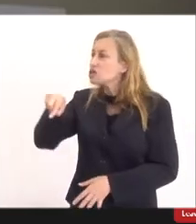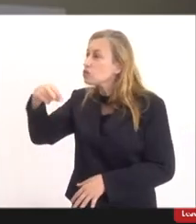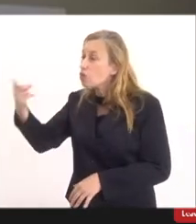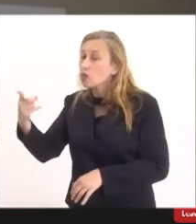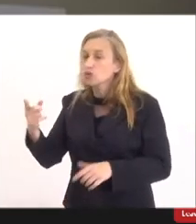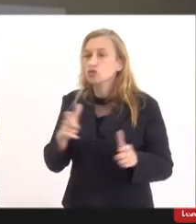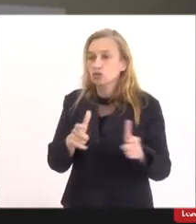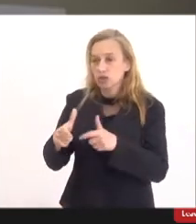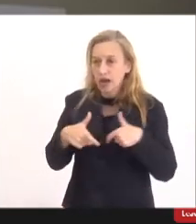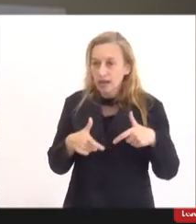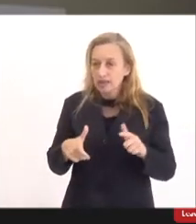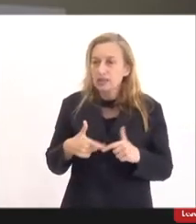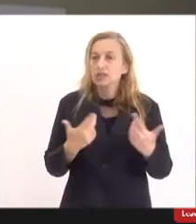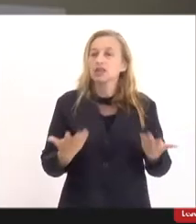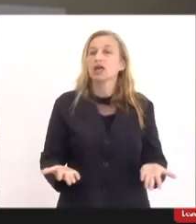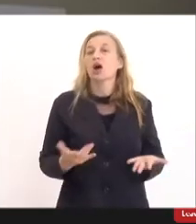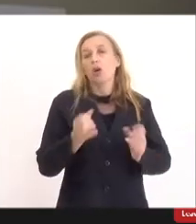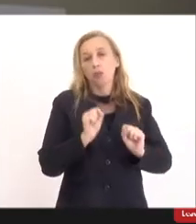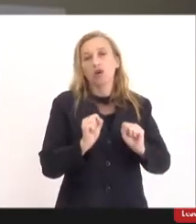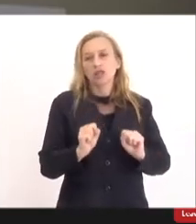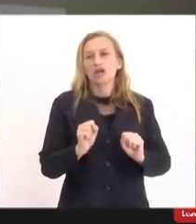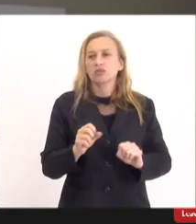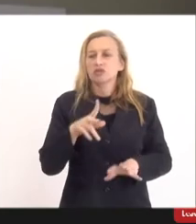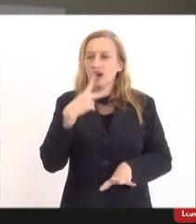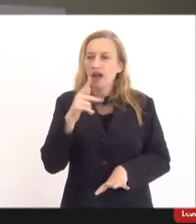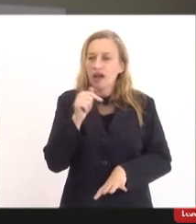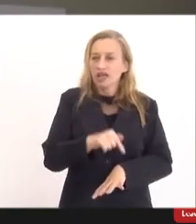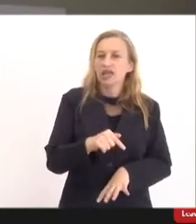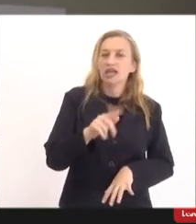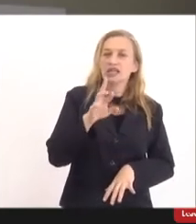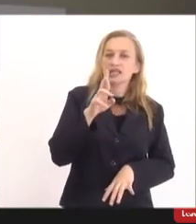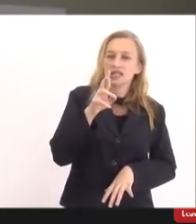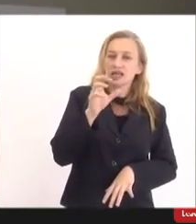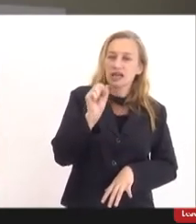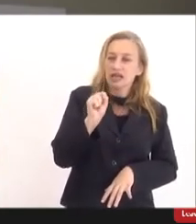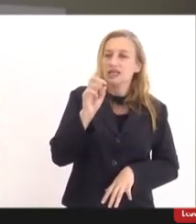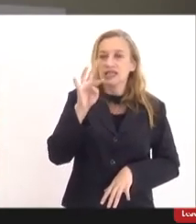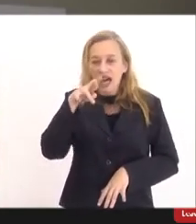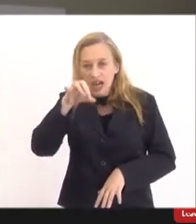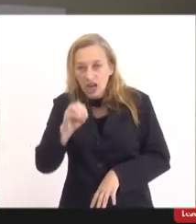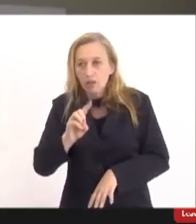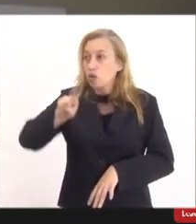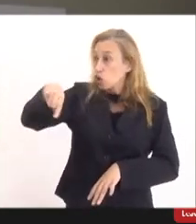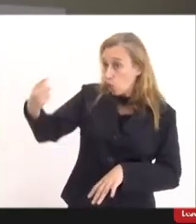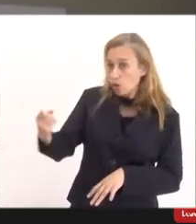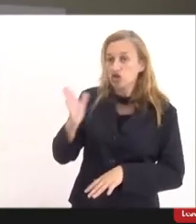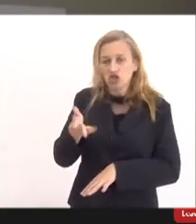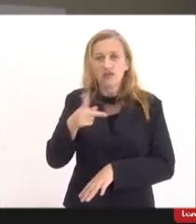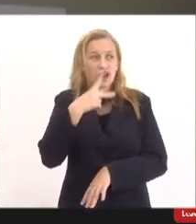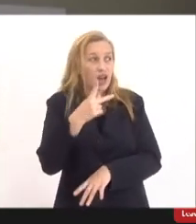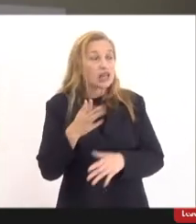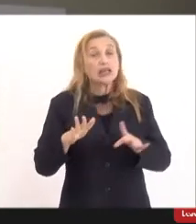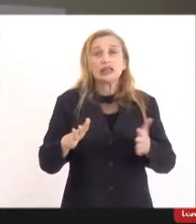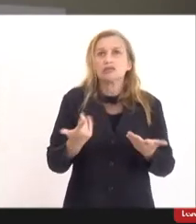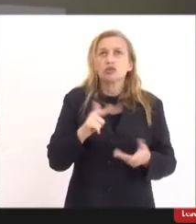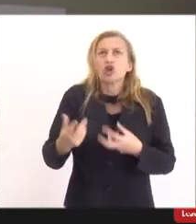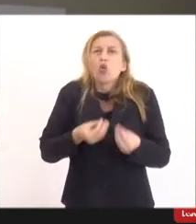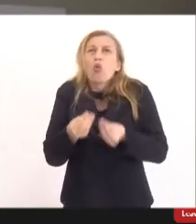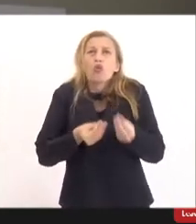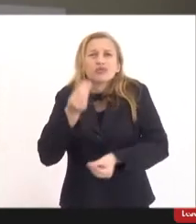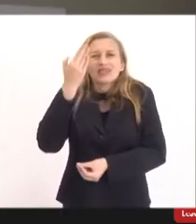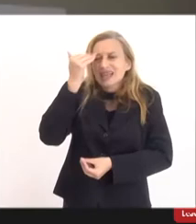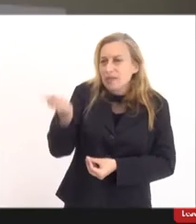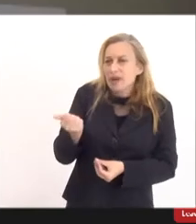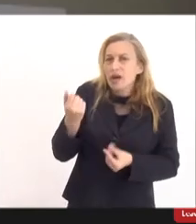agravos, como a gente pode exemplificar aqui, o sarampo, entre outros que já foram mencionados. Portanto, a gente não tem nem como saber,